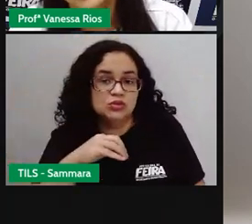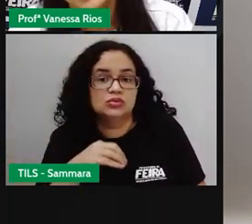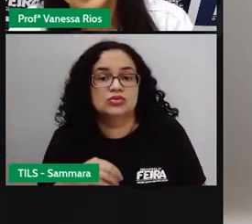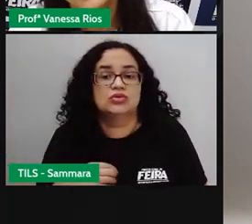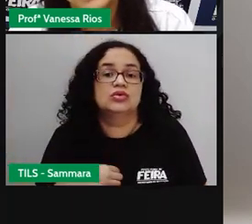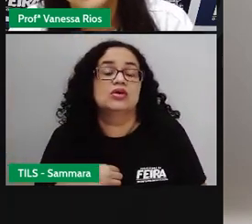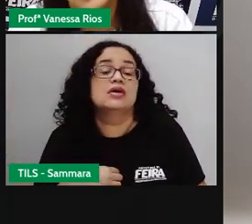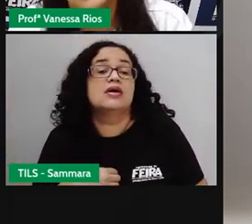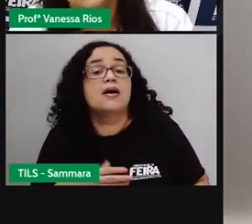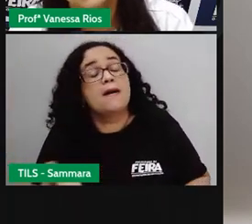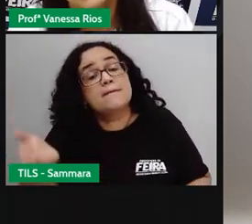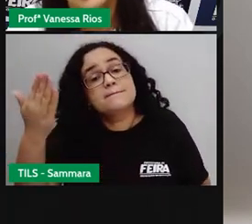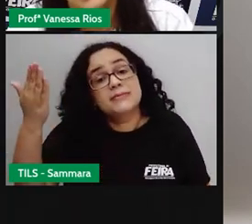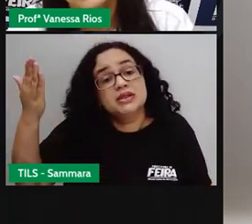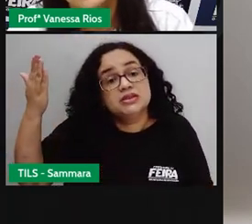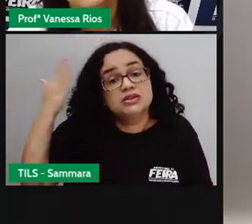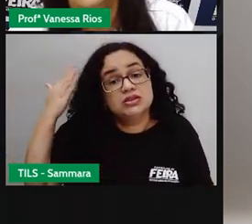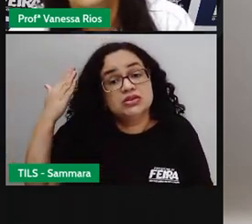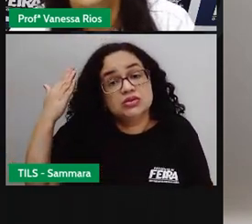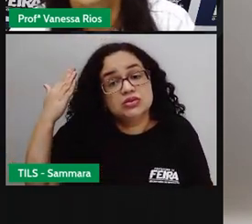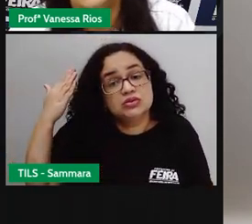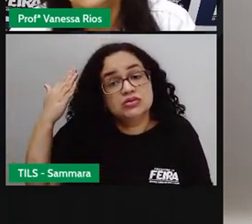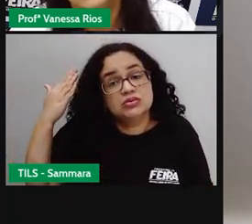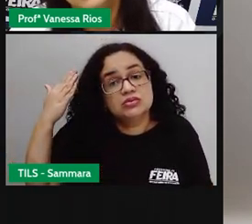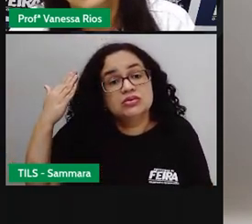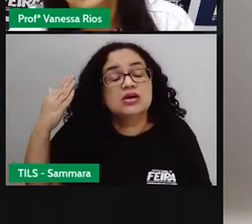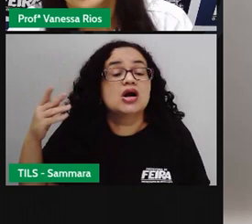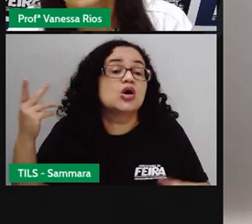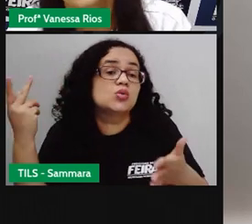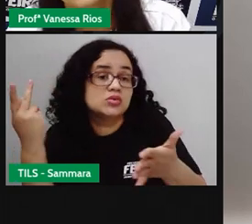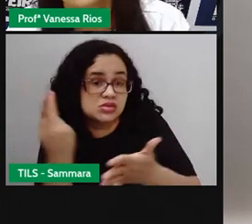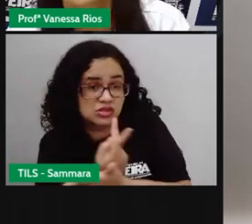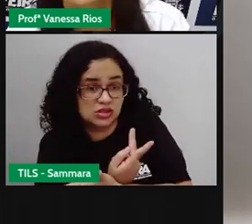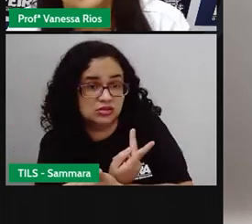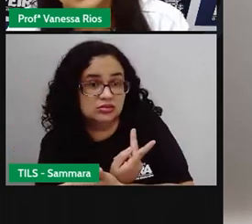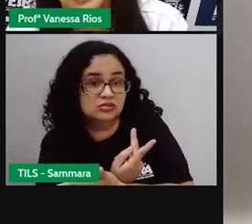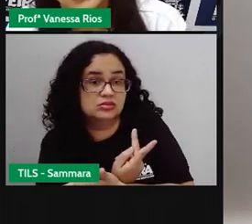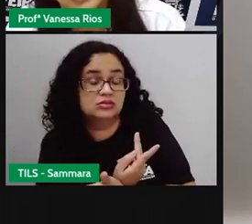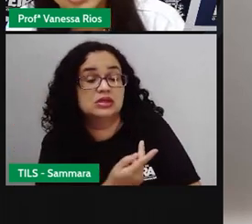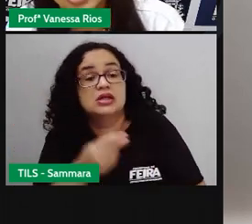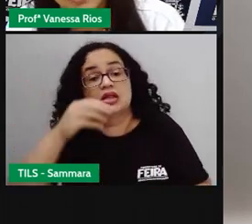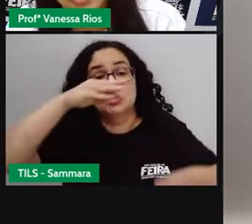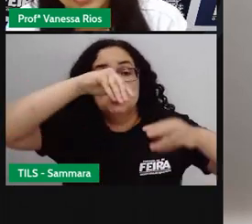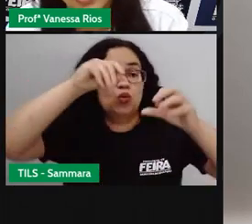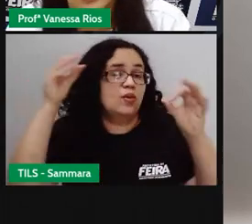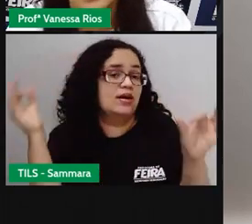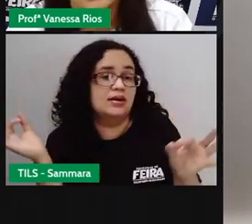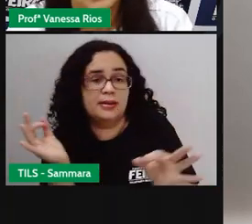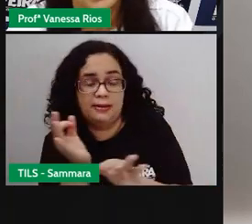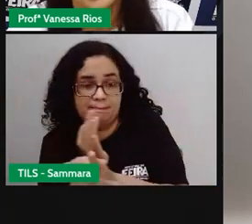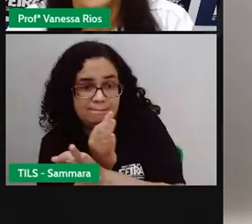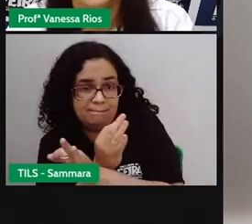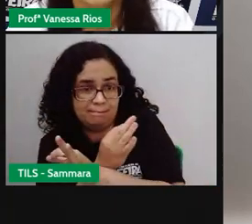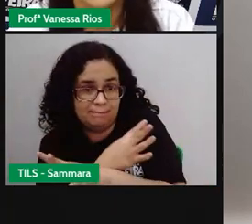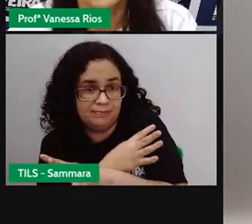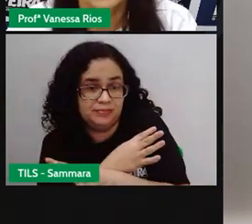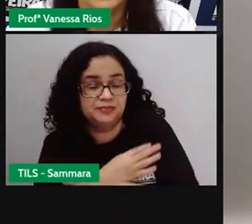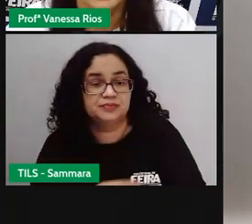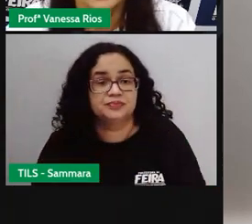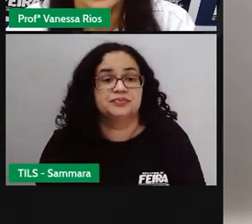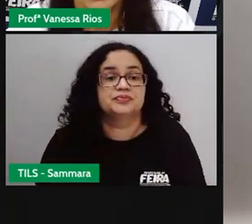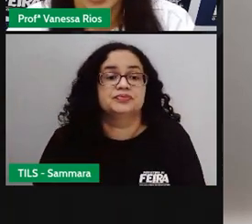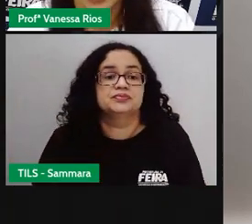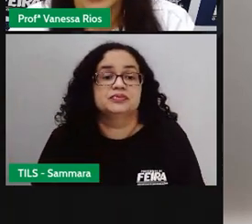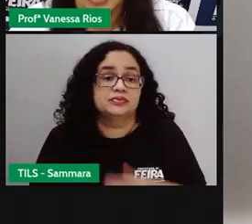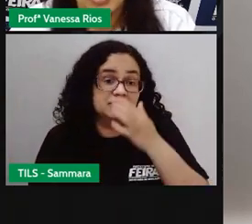outro e o passado simbolizando as coisas que já aconteceram, que é quando a areia aí já passou para a parte de baixo.